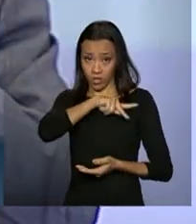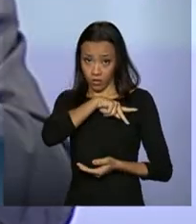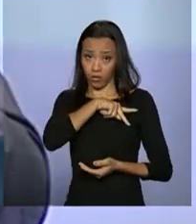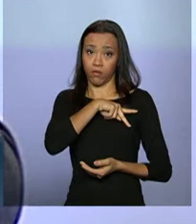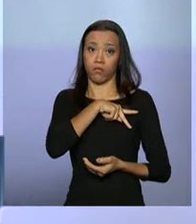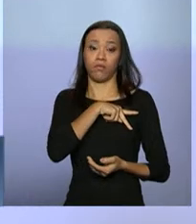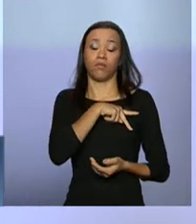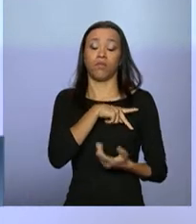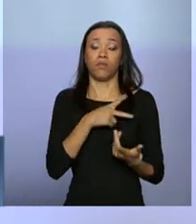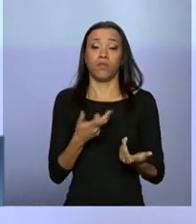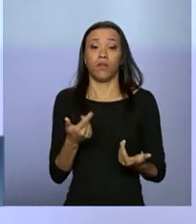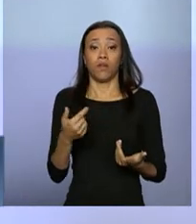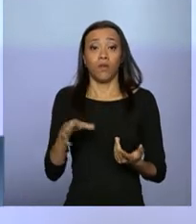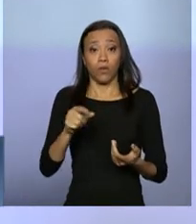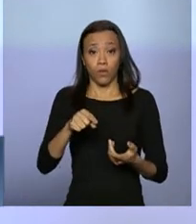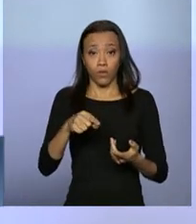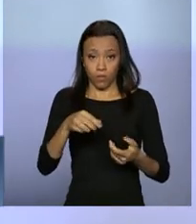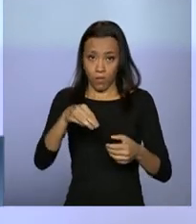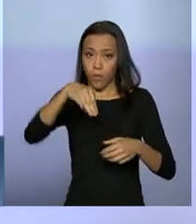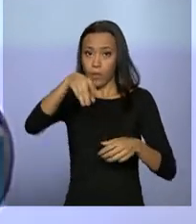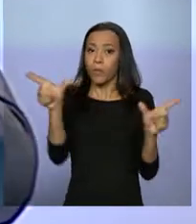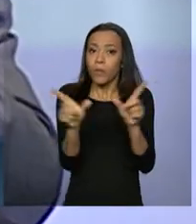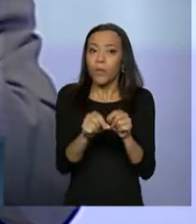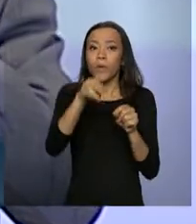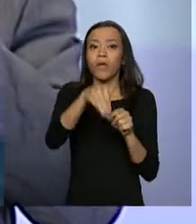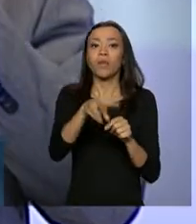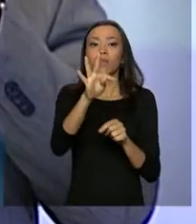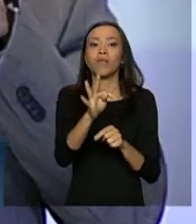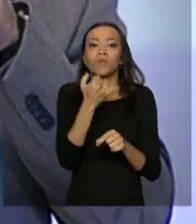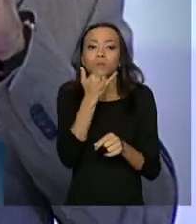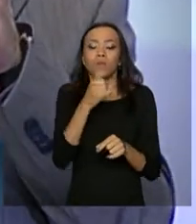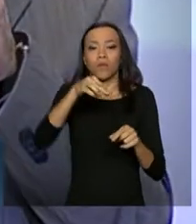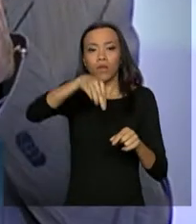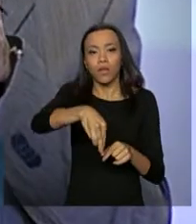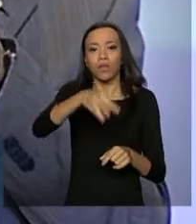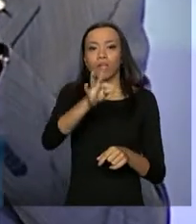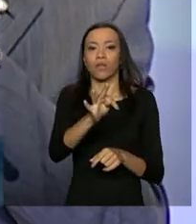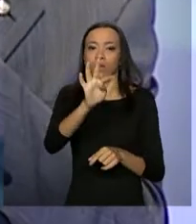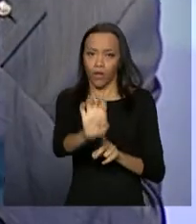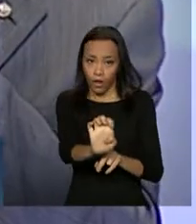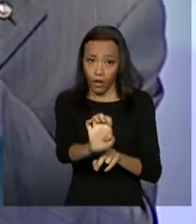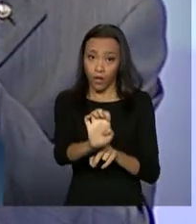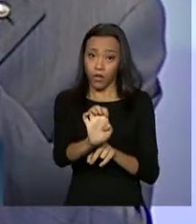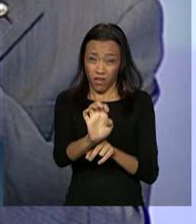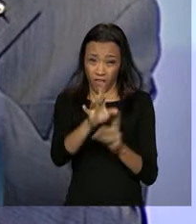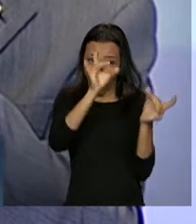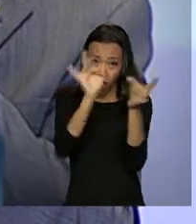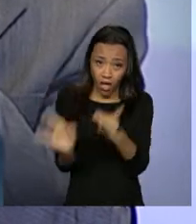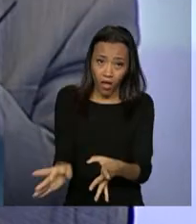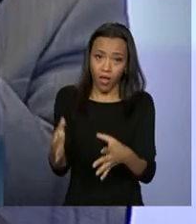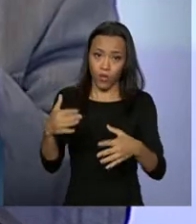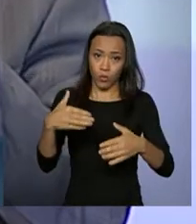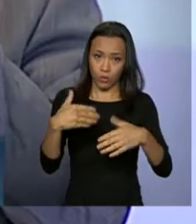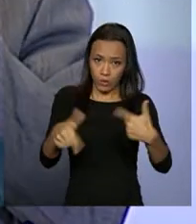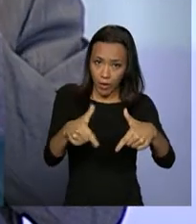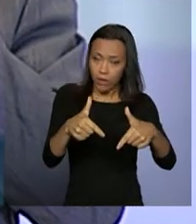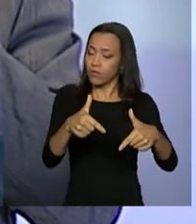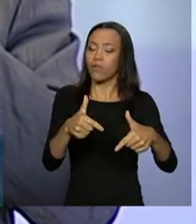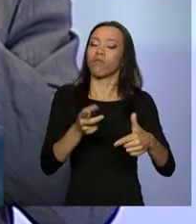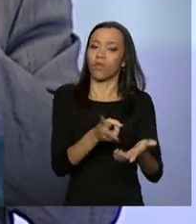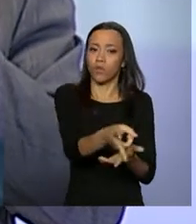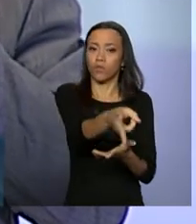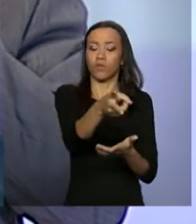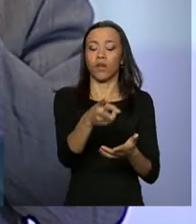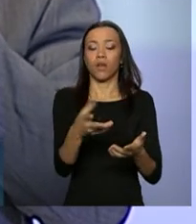os momentos, em todos os momentos, nós reafirmamos essa condição. Os auditores fiscais do